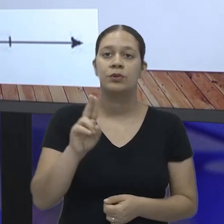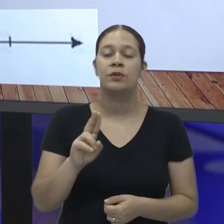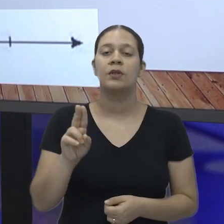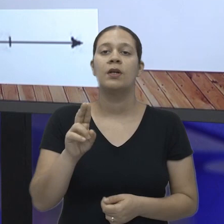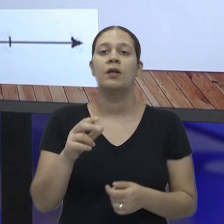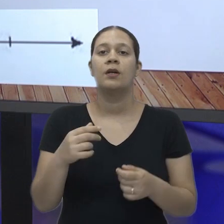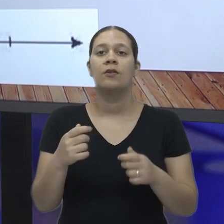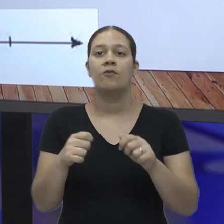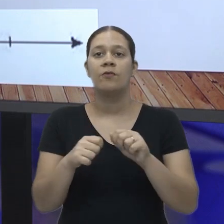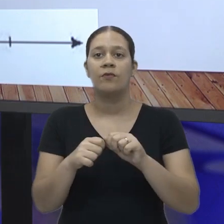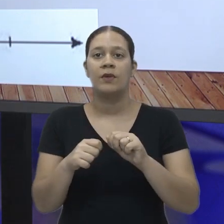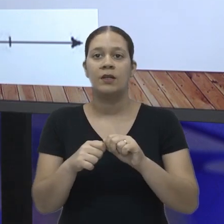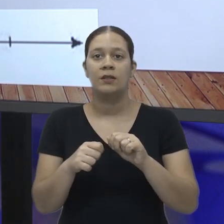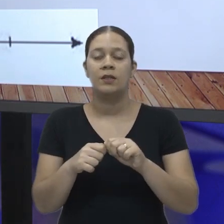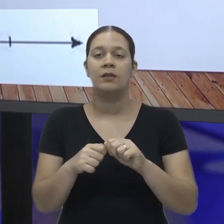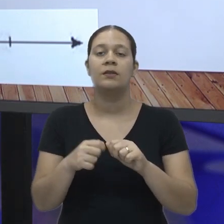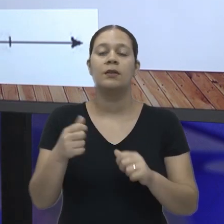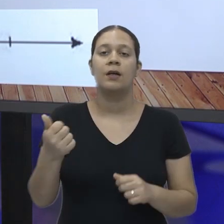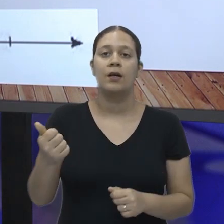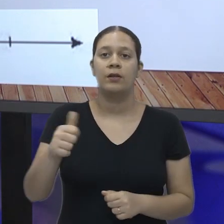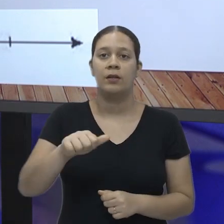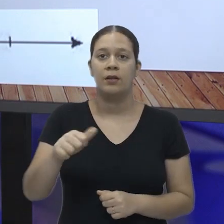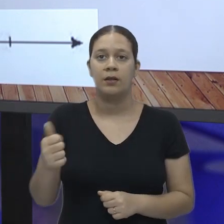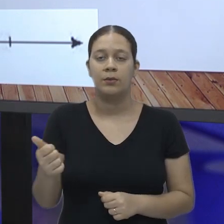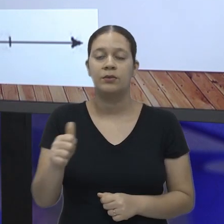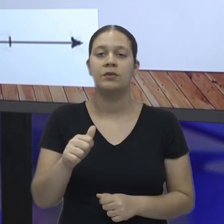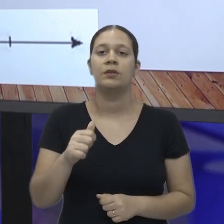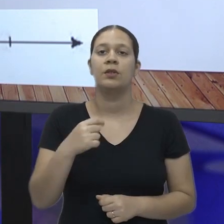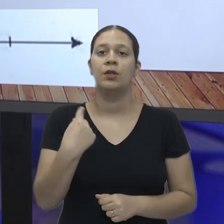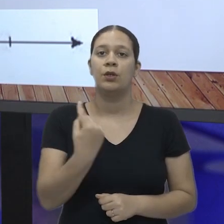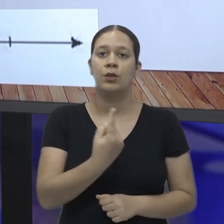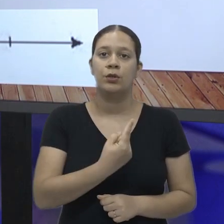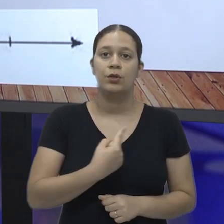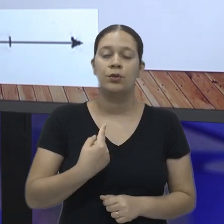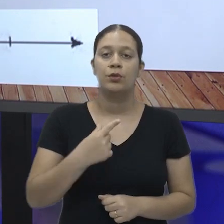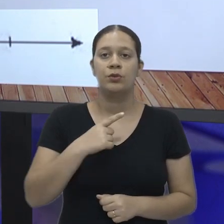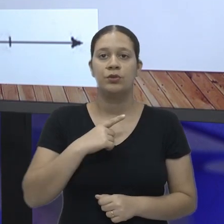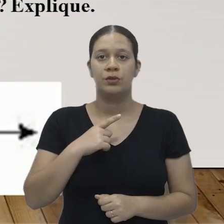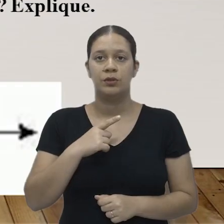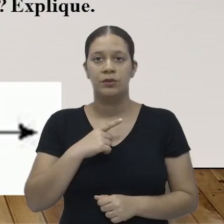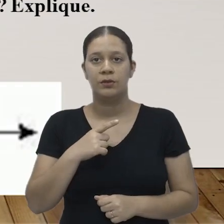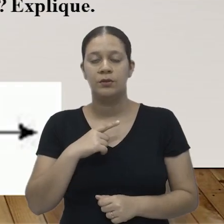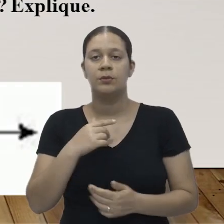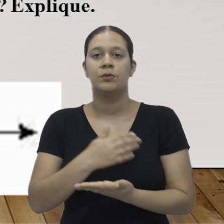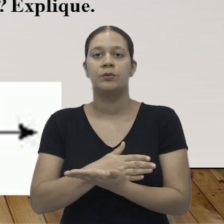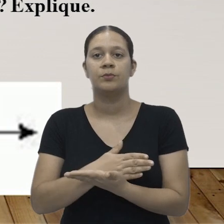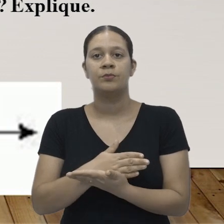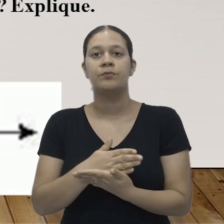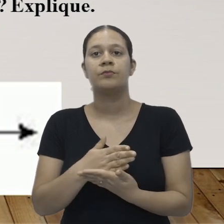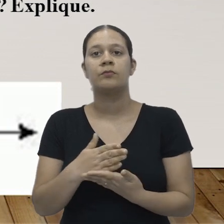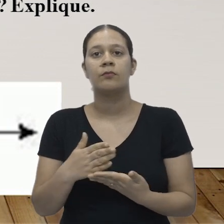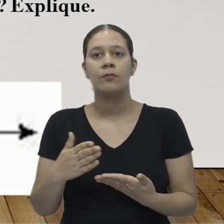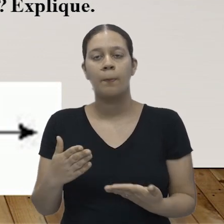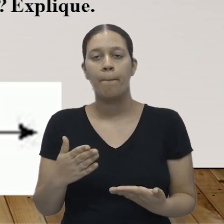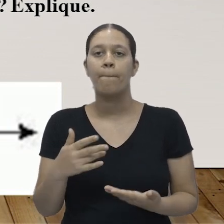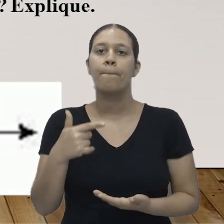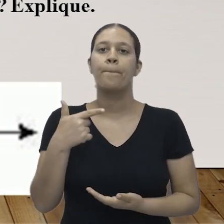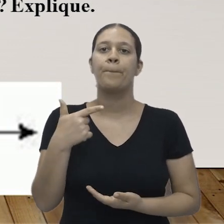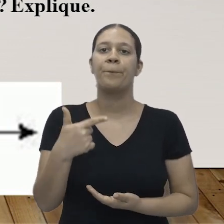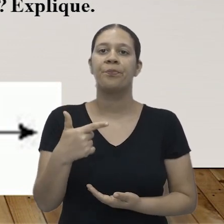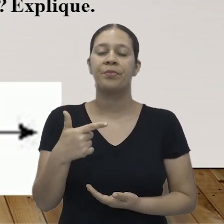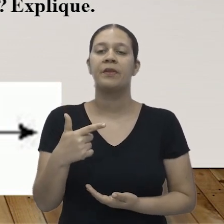Utilizando a reta numérica, a gente pode fazer essa análise. Então, nós temos aqui o ponto de início, nós